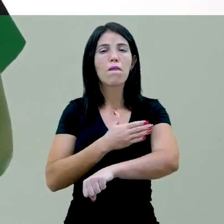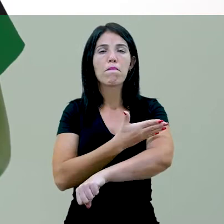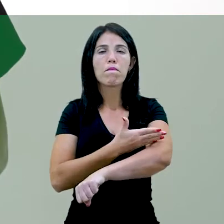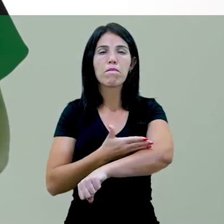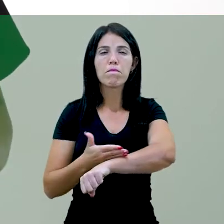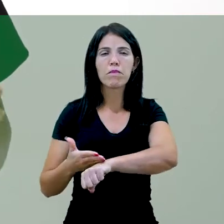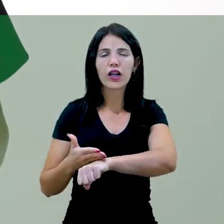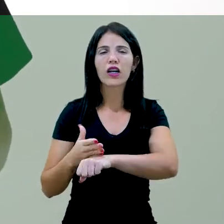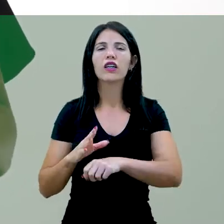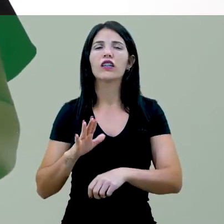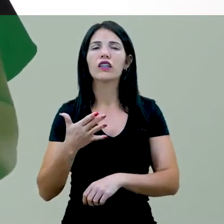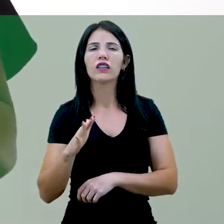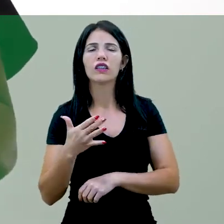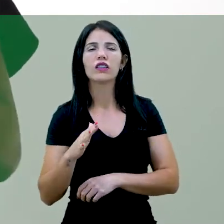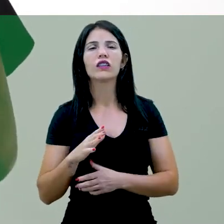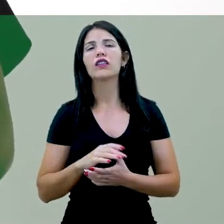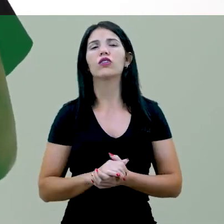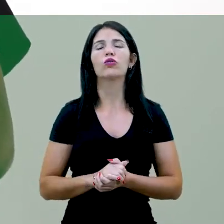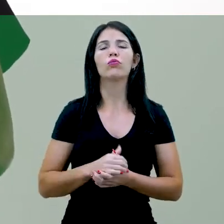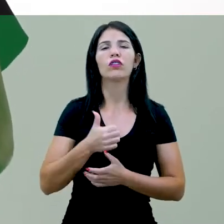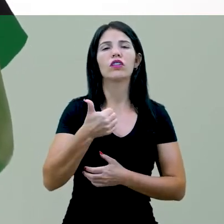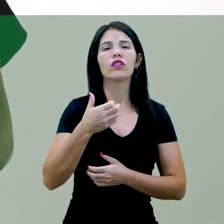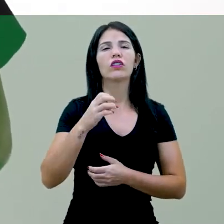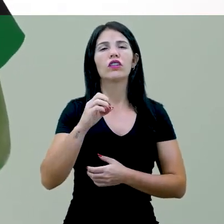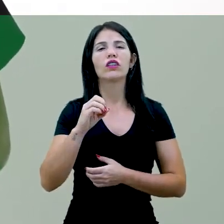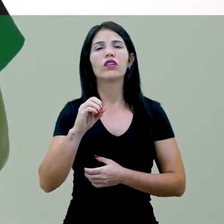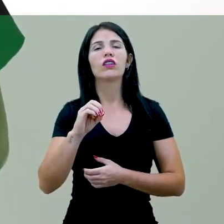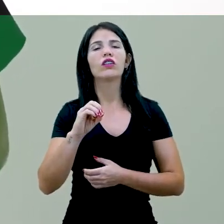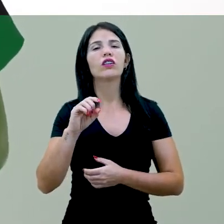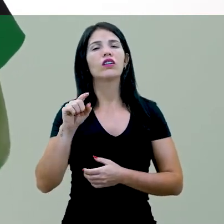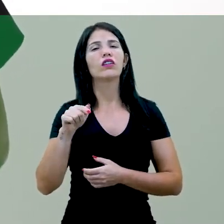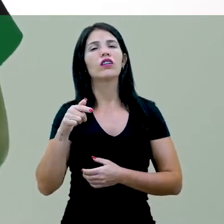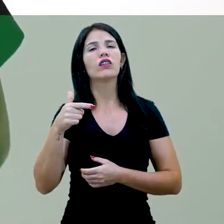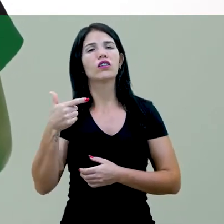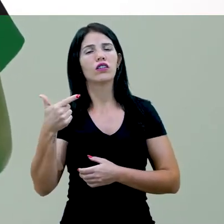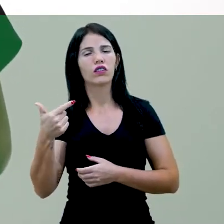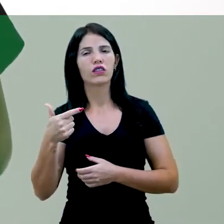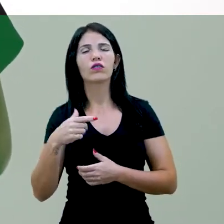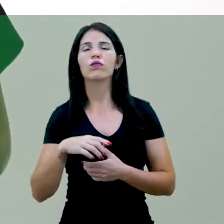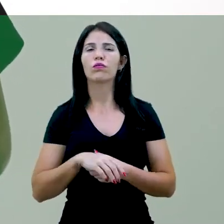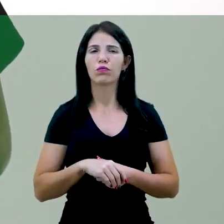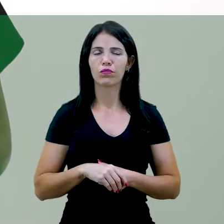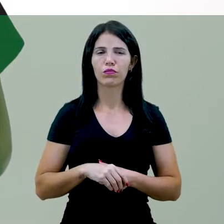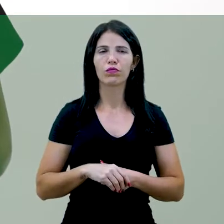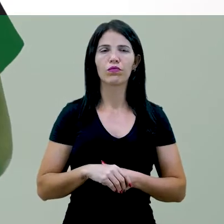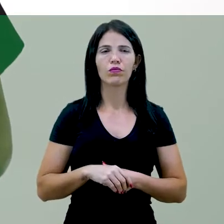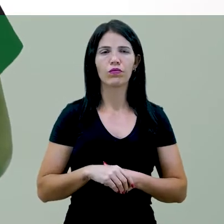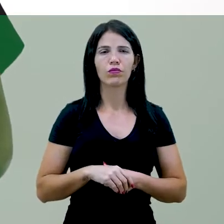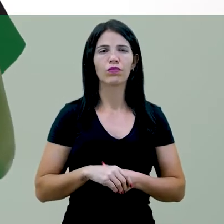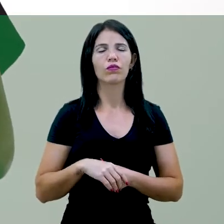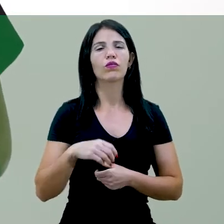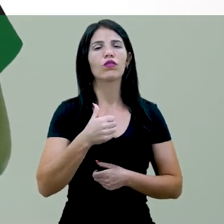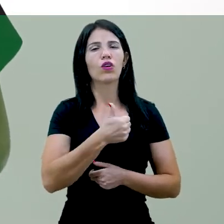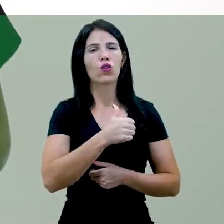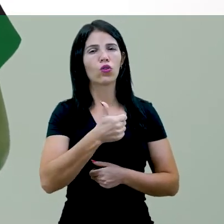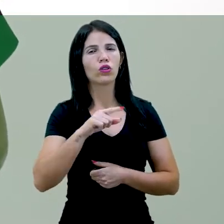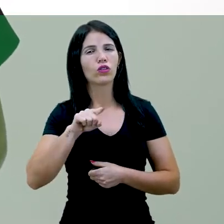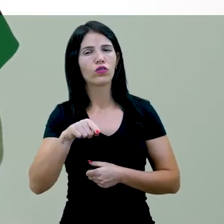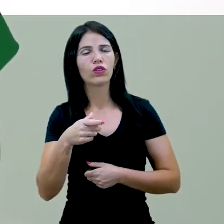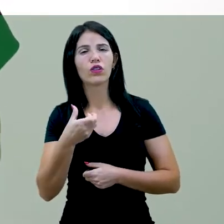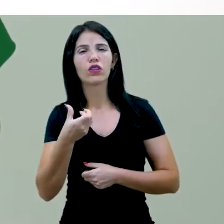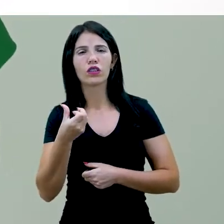Essa taxa é de 10,2% entre os pardos e de 11,6% entre os pretos.